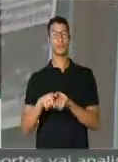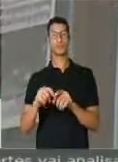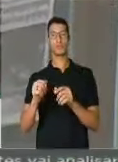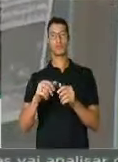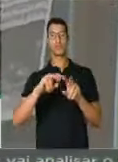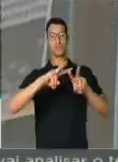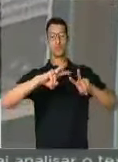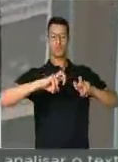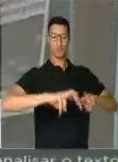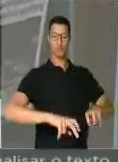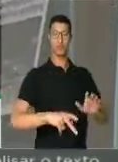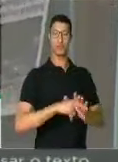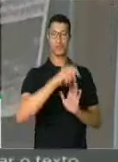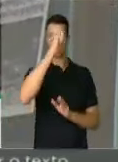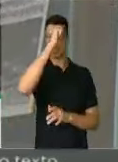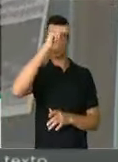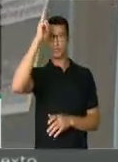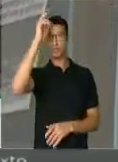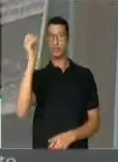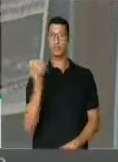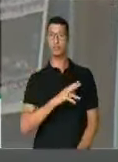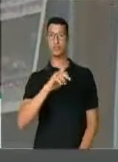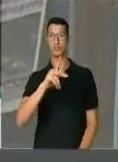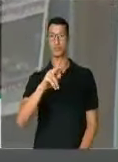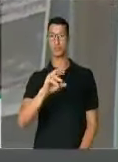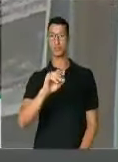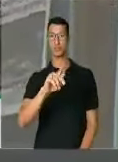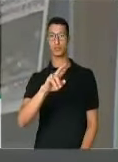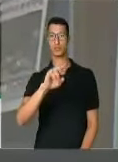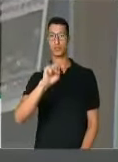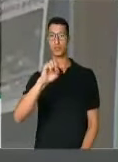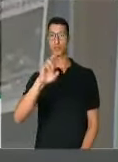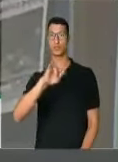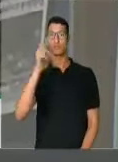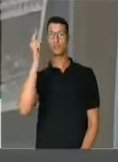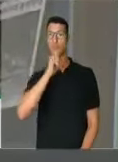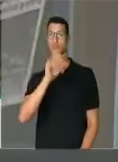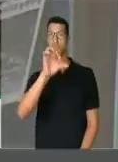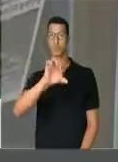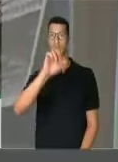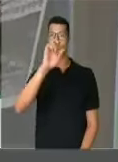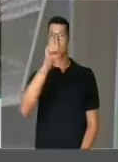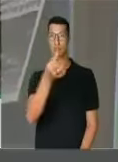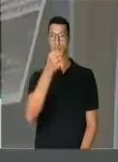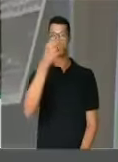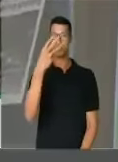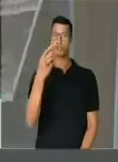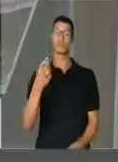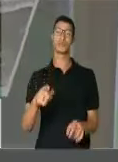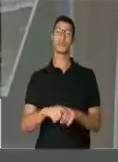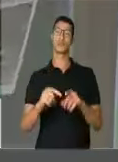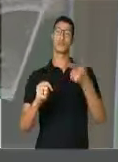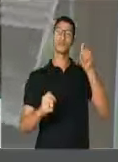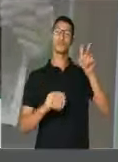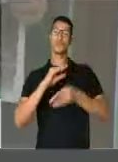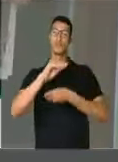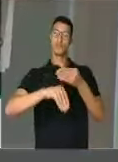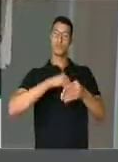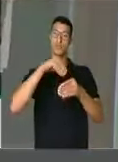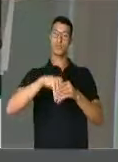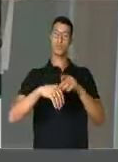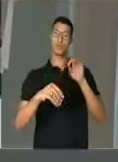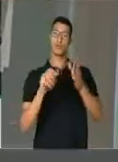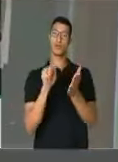garimpeiro e prefeito de Novo Progresso, vai abocanhar 963 hectares. E é outro envolvido